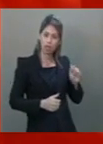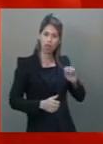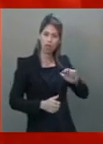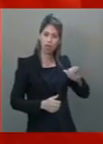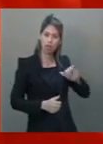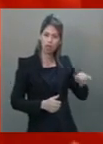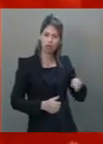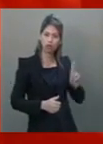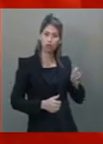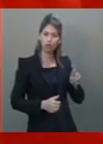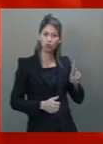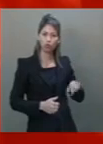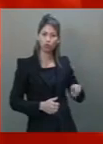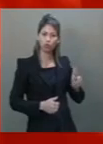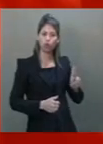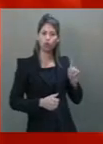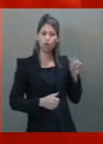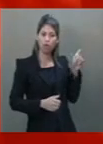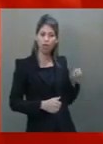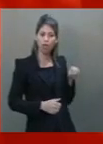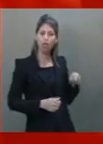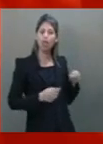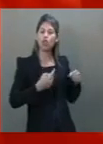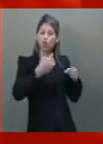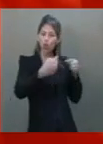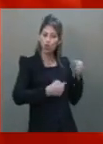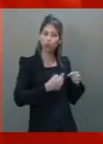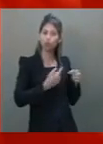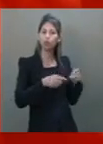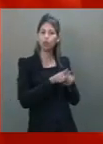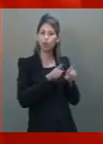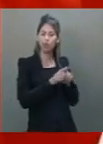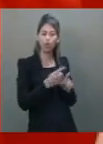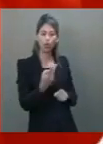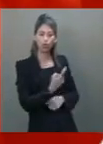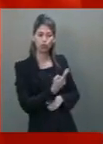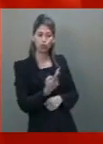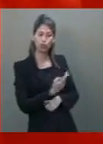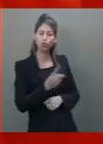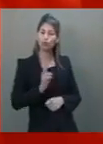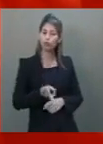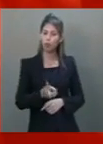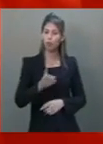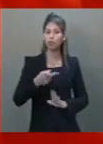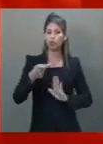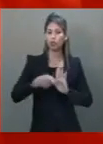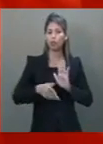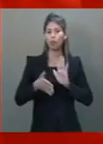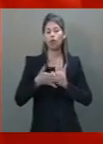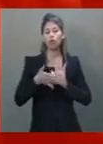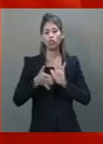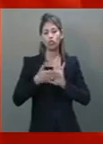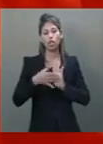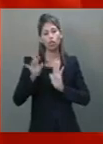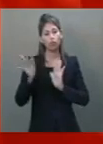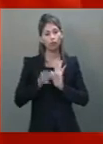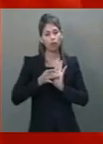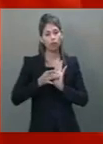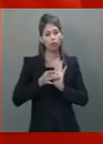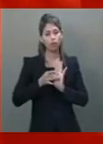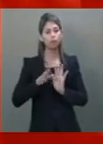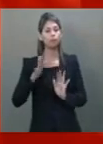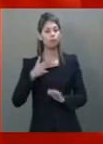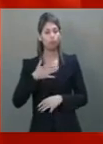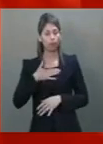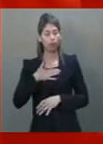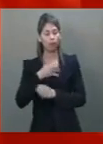substitutivo aproveitando a contribuição de ambos e, naturalmente, mantendo o projeto original. Mas fica aqui meus